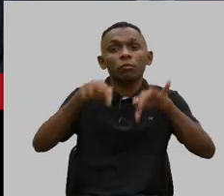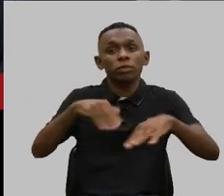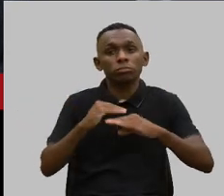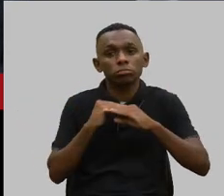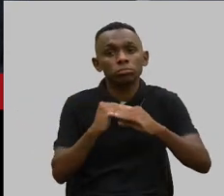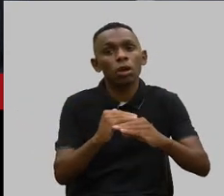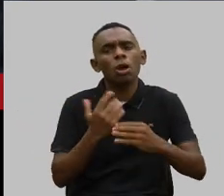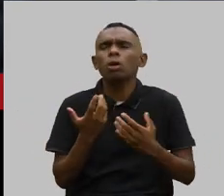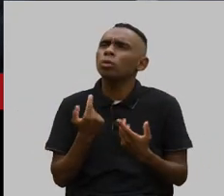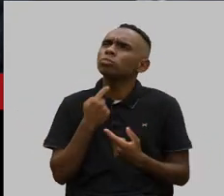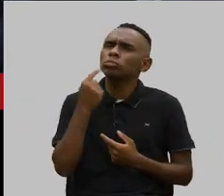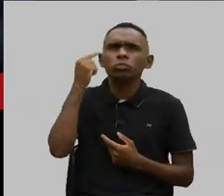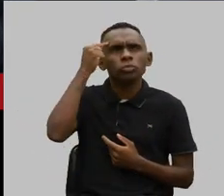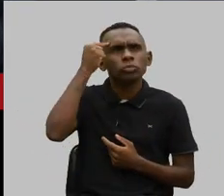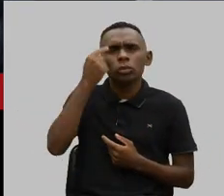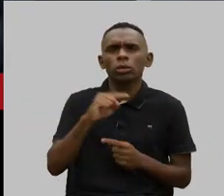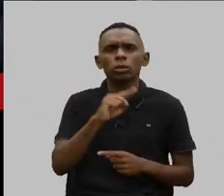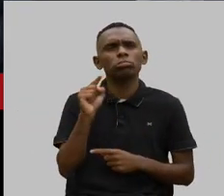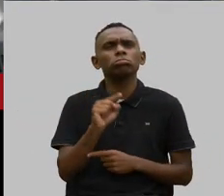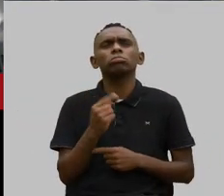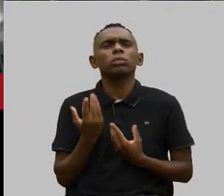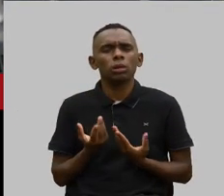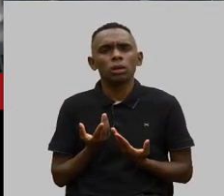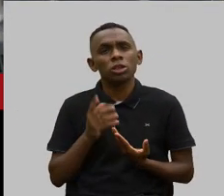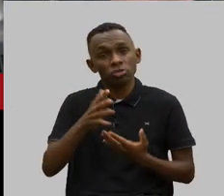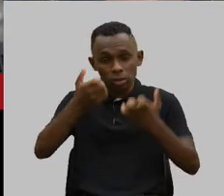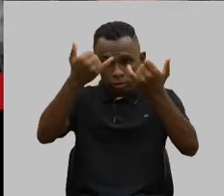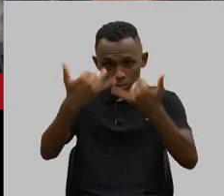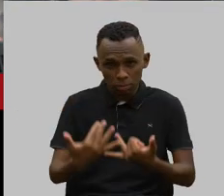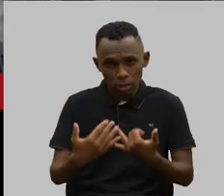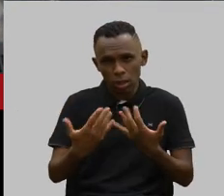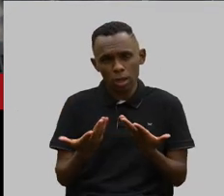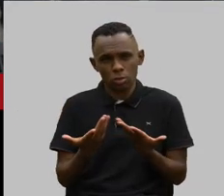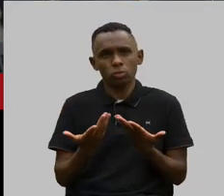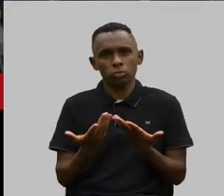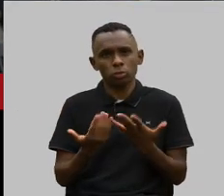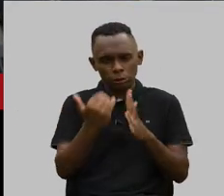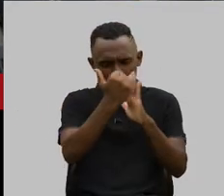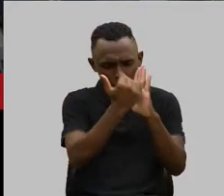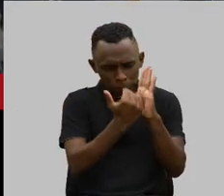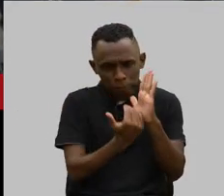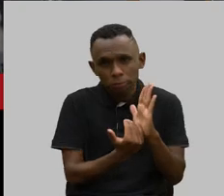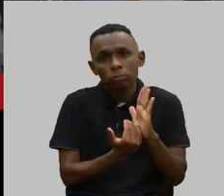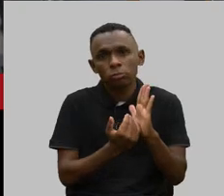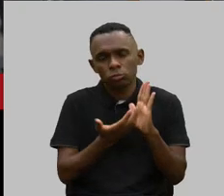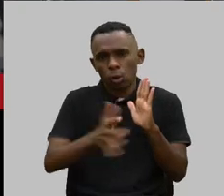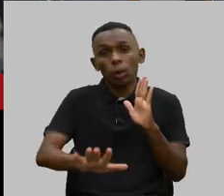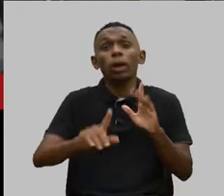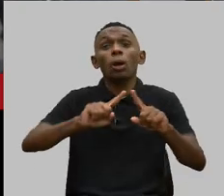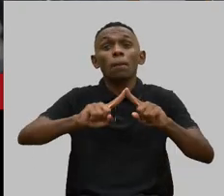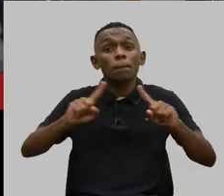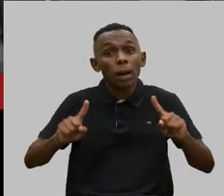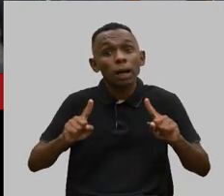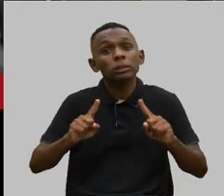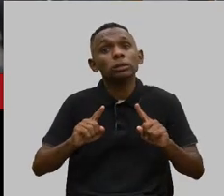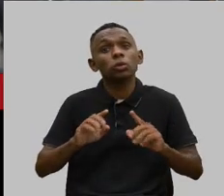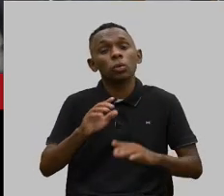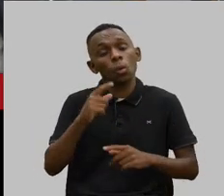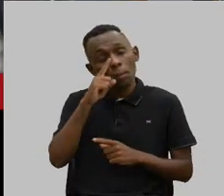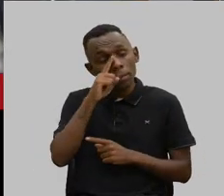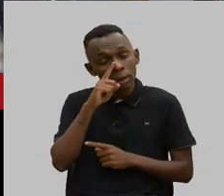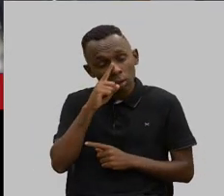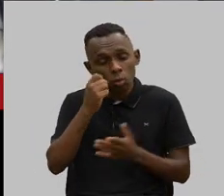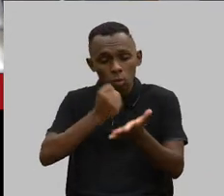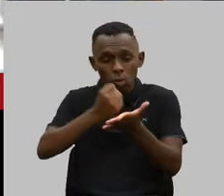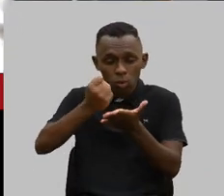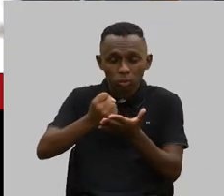aí eu questiono esse modelo, foi falado aqui do risco, não quero ser técnico do ponto de vista do direito, mas do risco contratual, dos